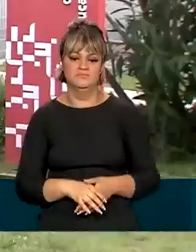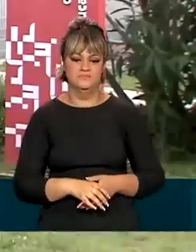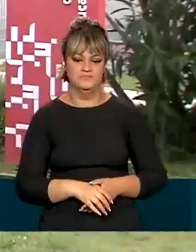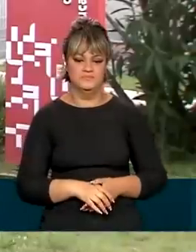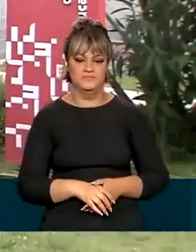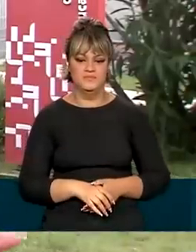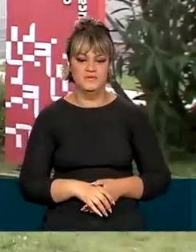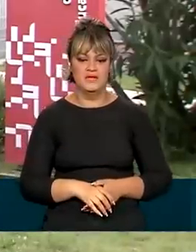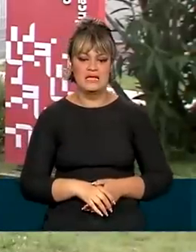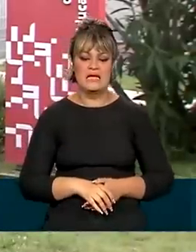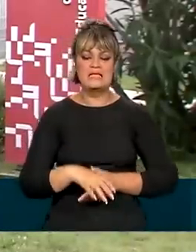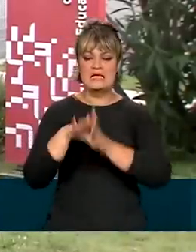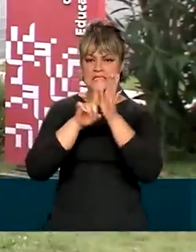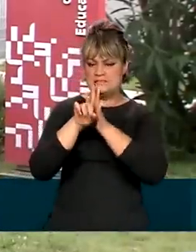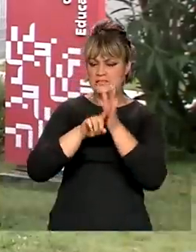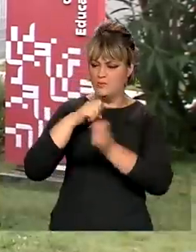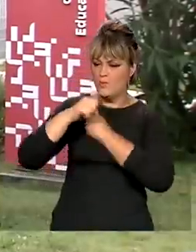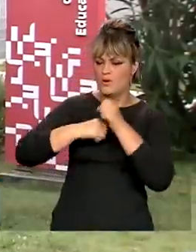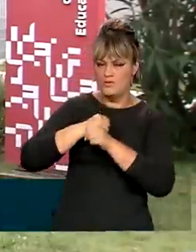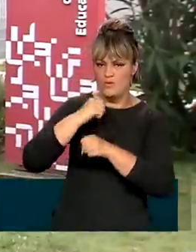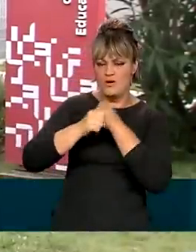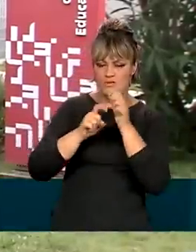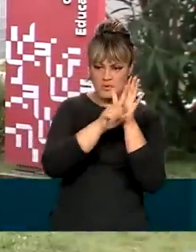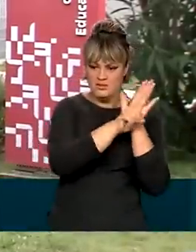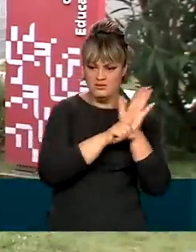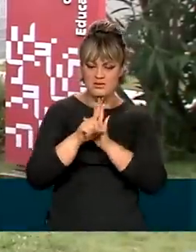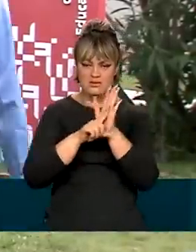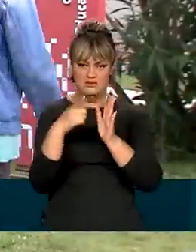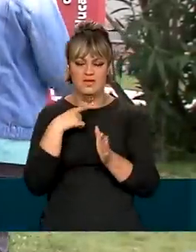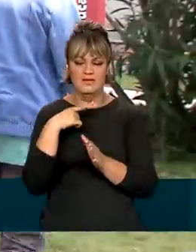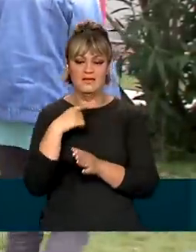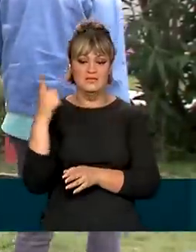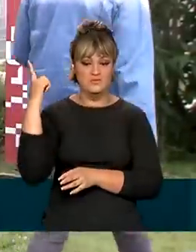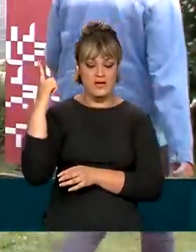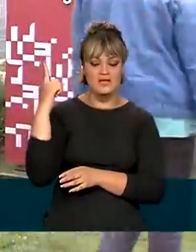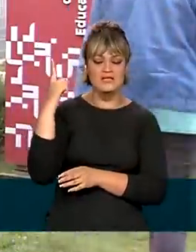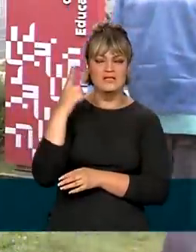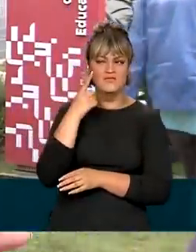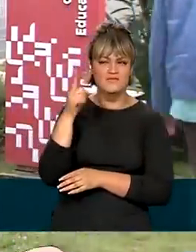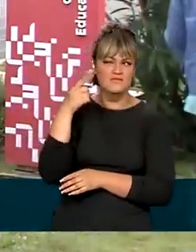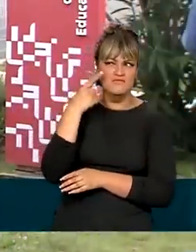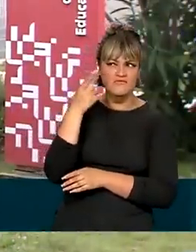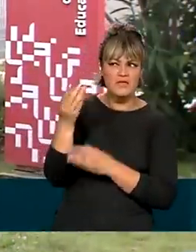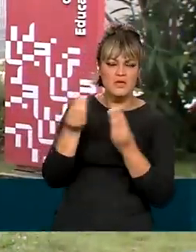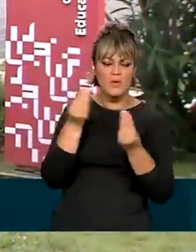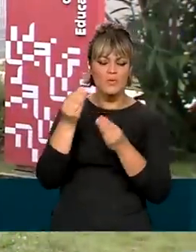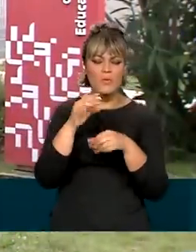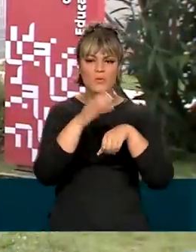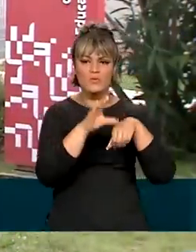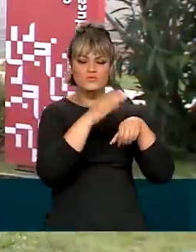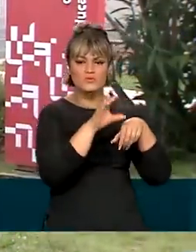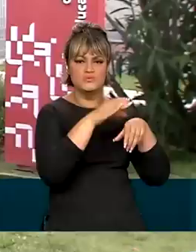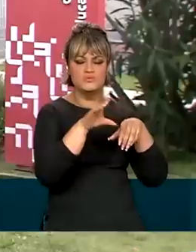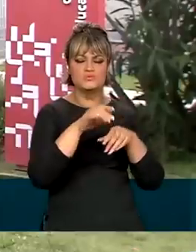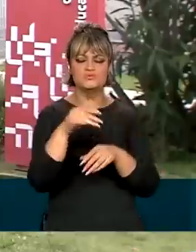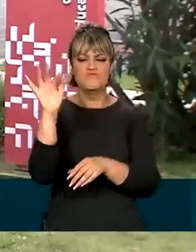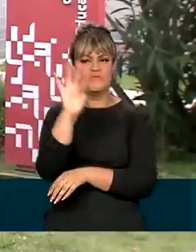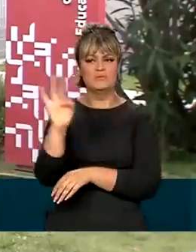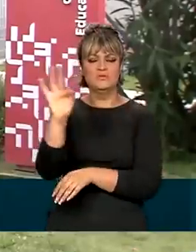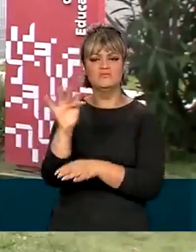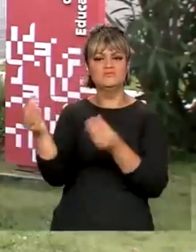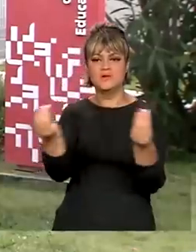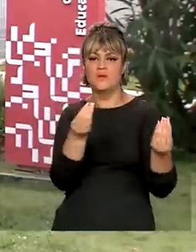Realizado todo ano pelo INEP, o Censo da Educação Superior faz uma radiografia dos cursos de graduação no país